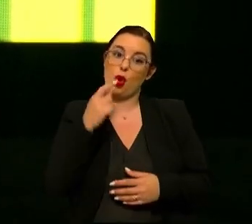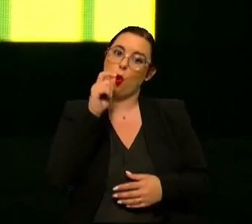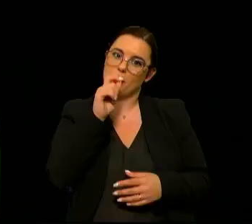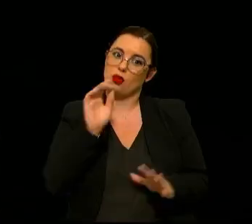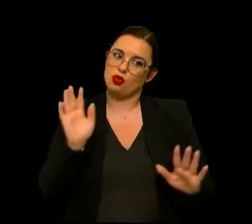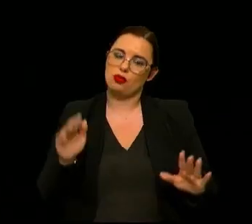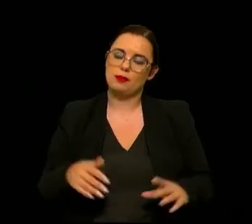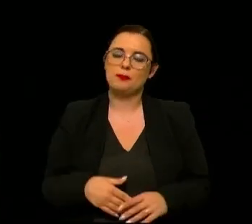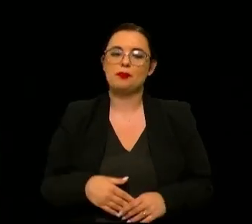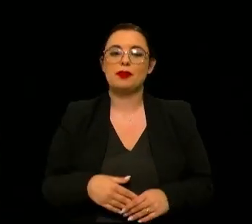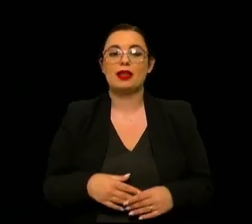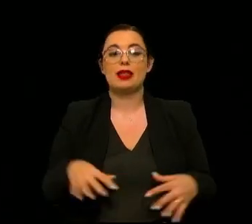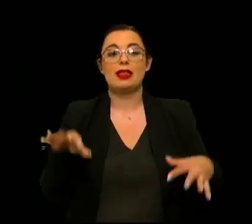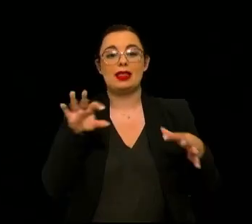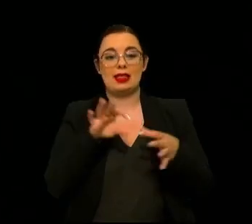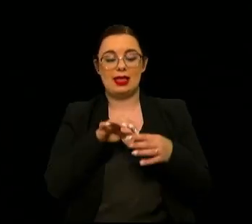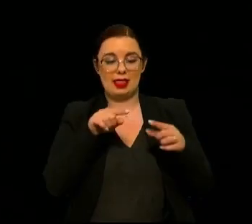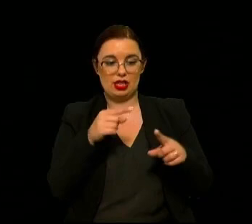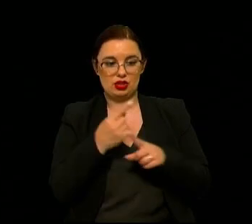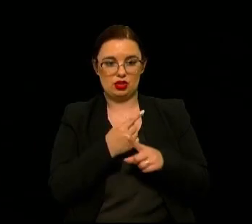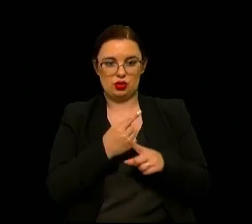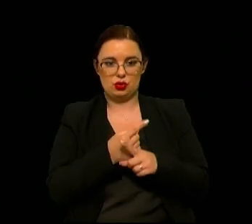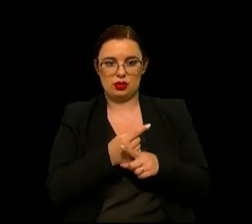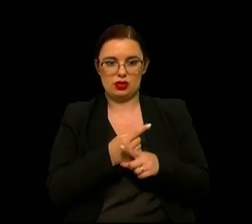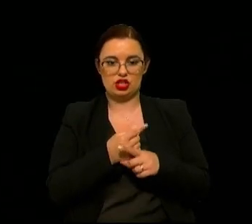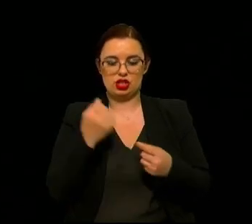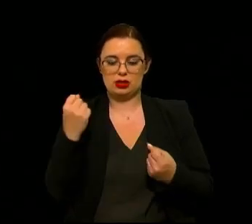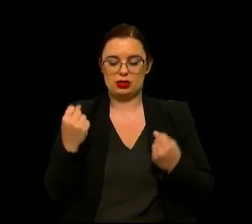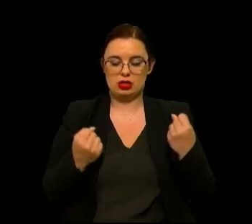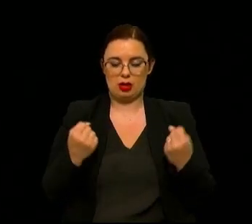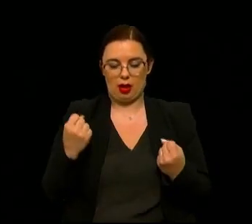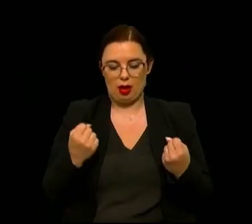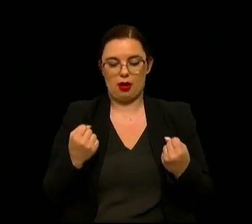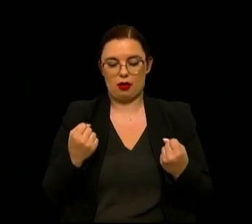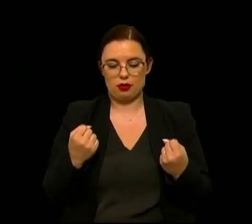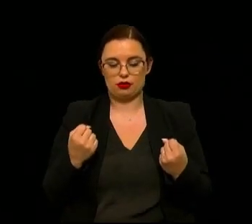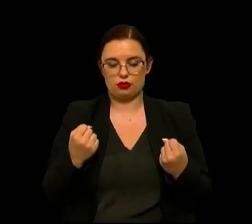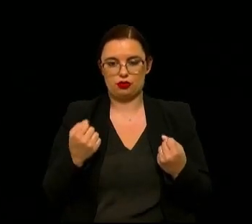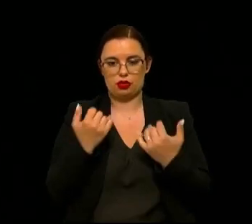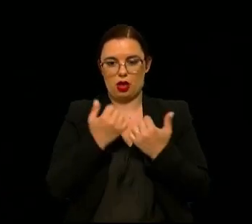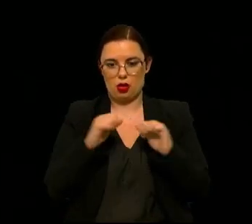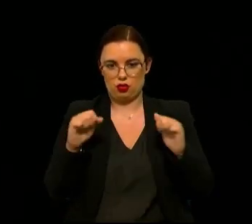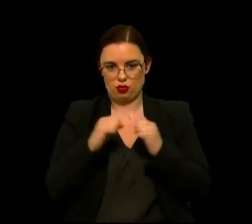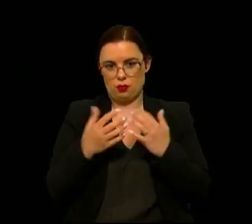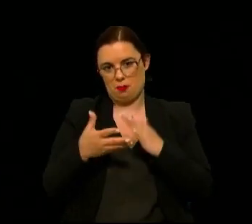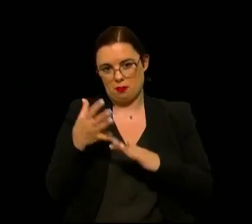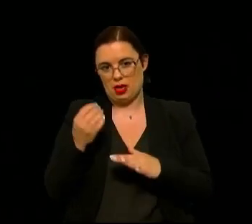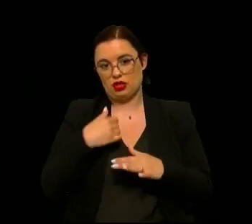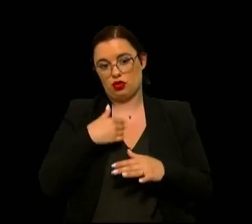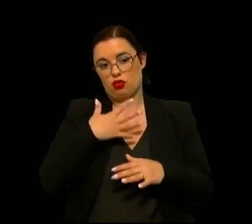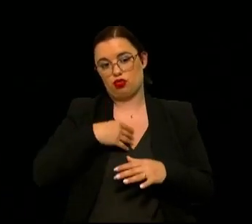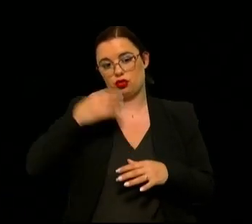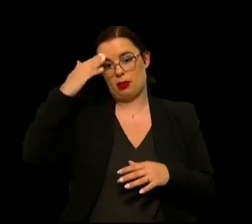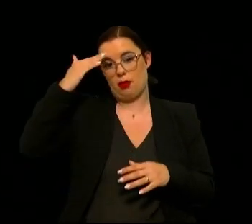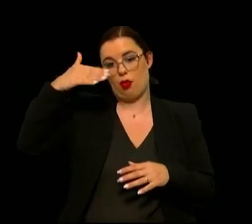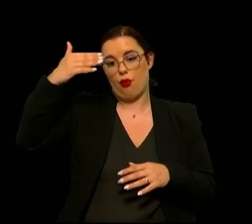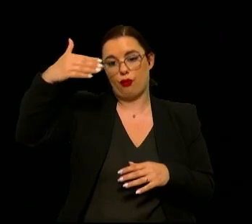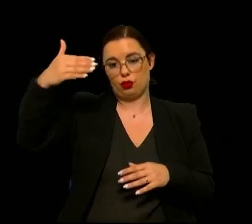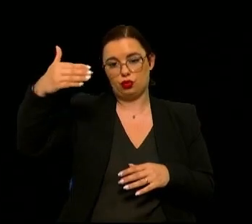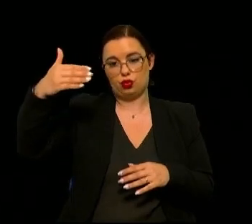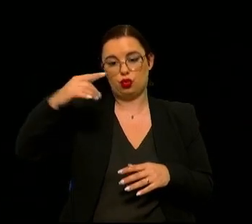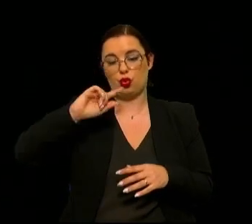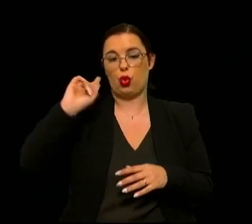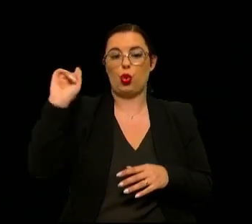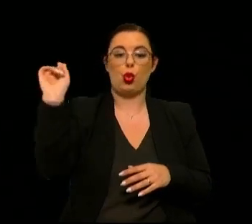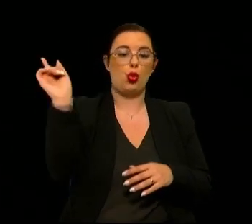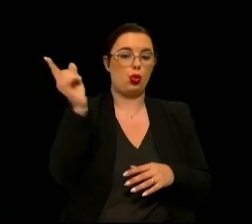em relação a estas questões de veículos cada vez com mais automação eu gostava que no futuro efetivamente todos